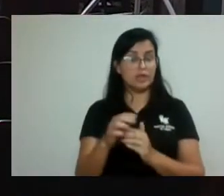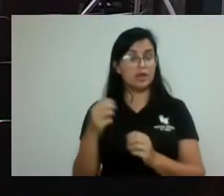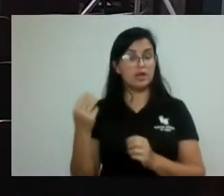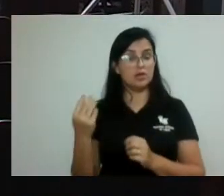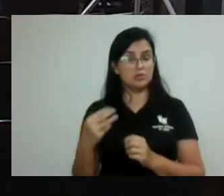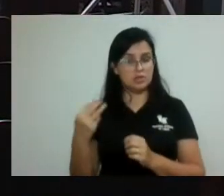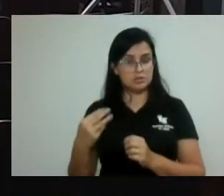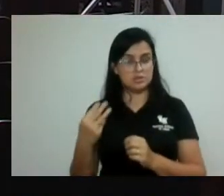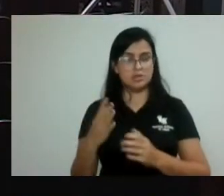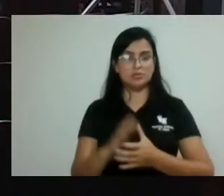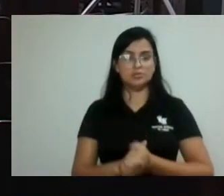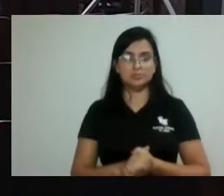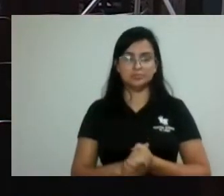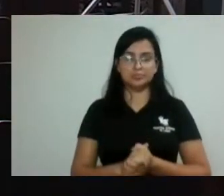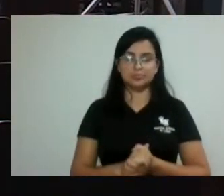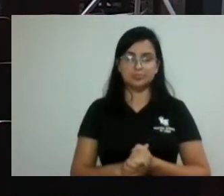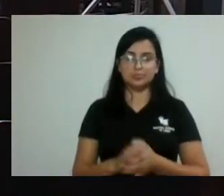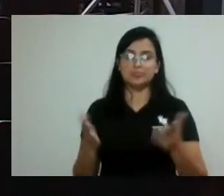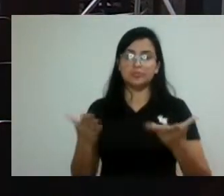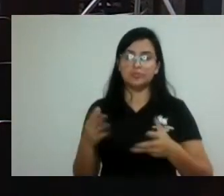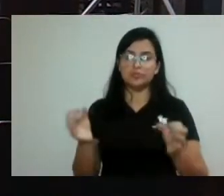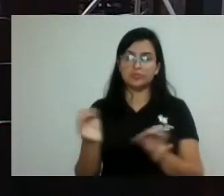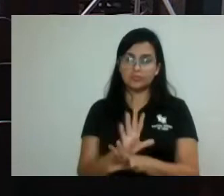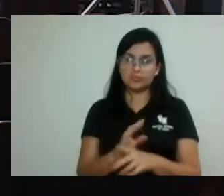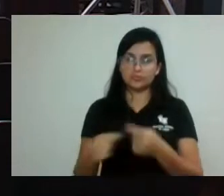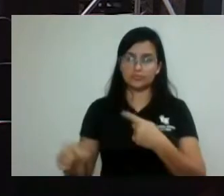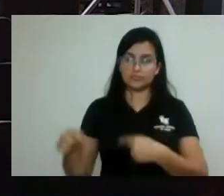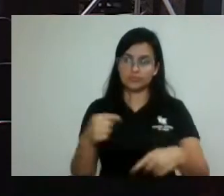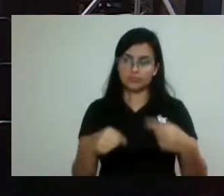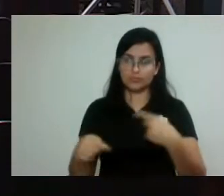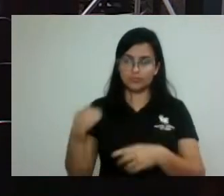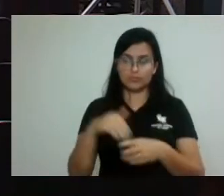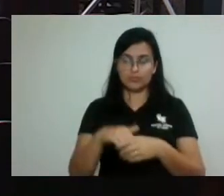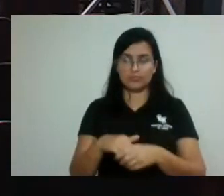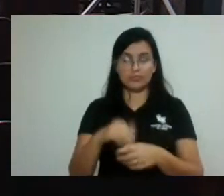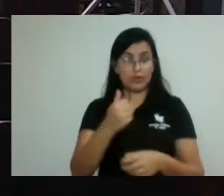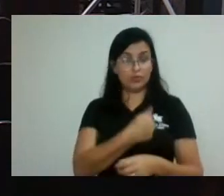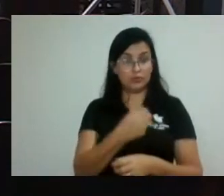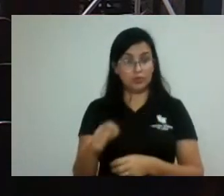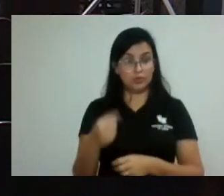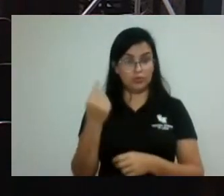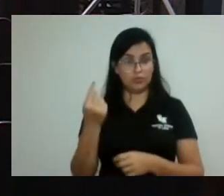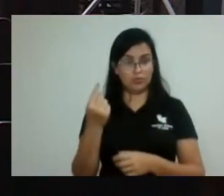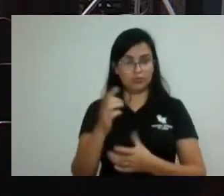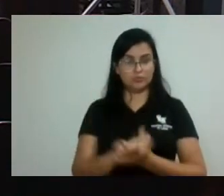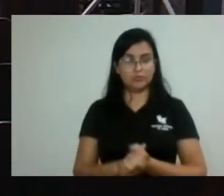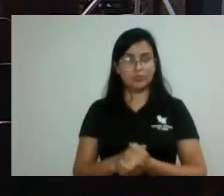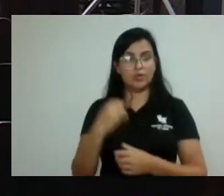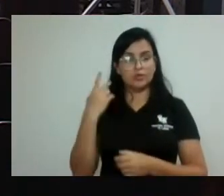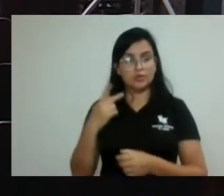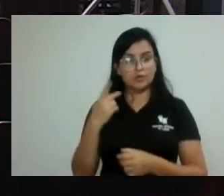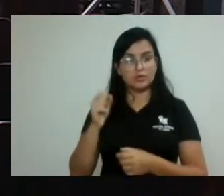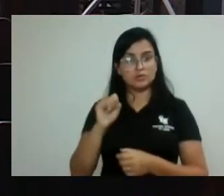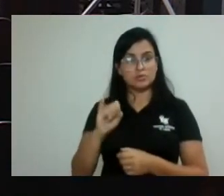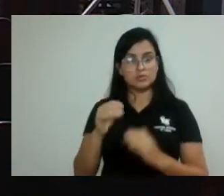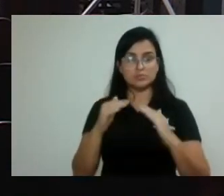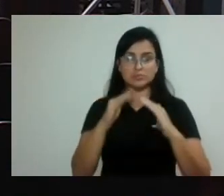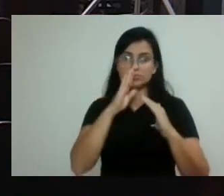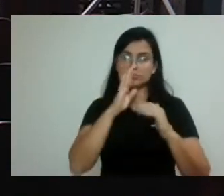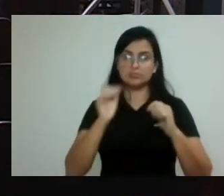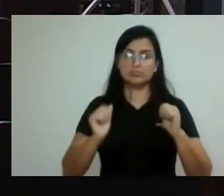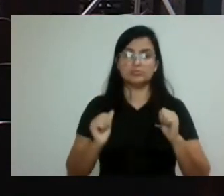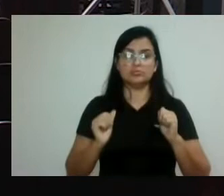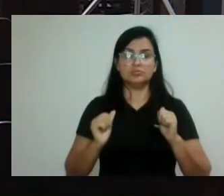Agora, encerrada a discussão, em votação número um. Os vereadores e as vereadoras concordam, permaneçam como estão.